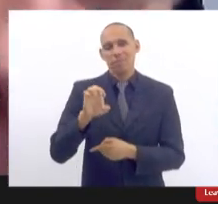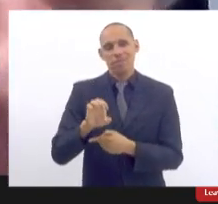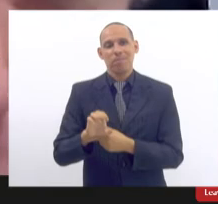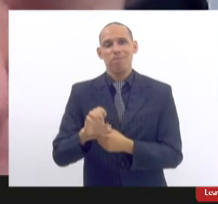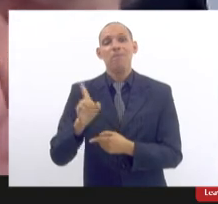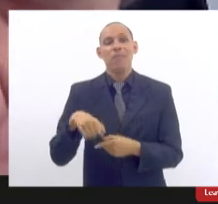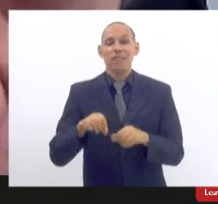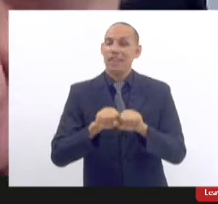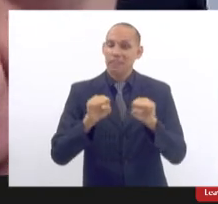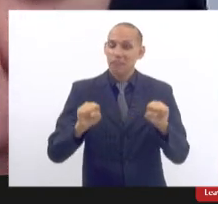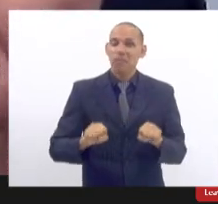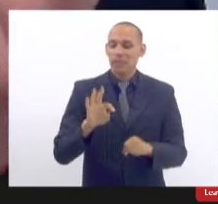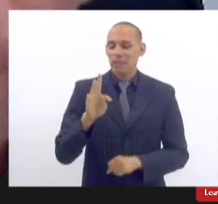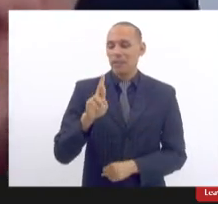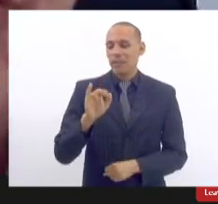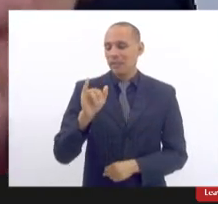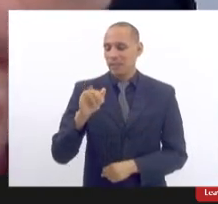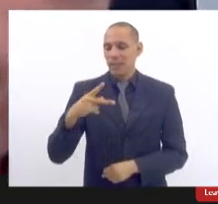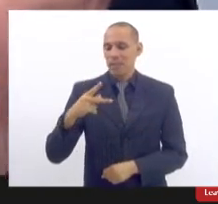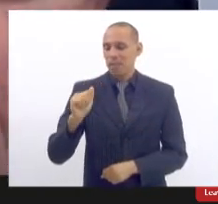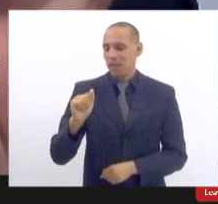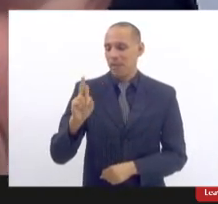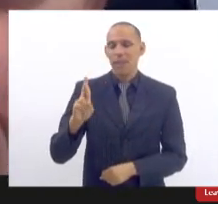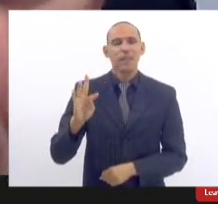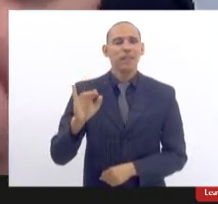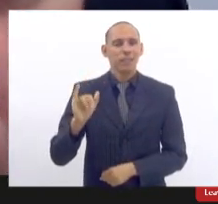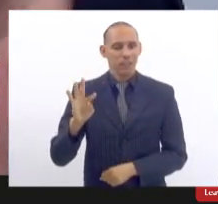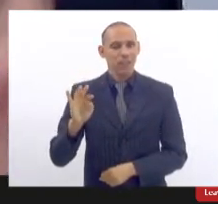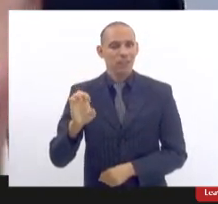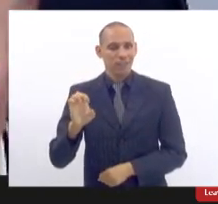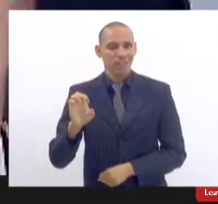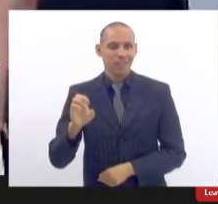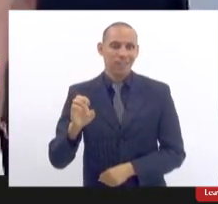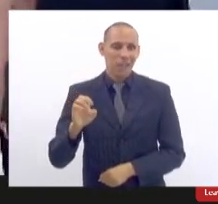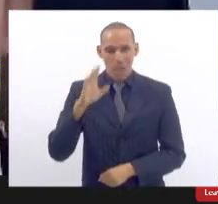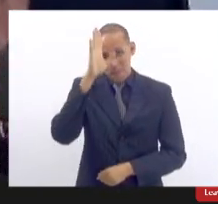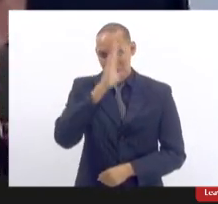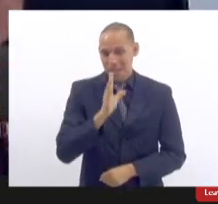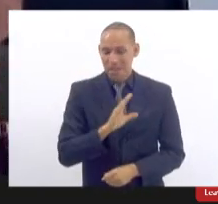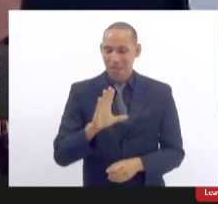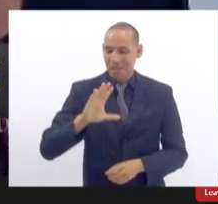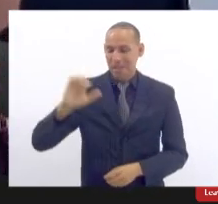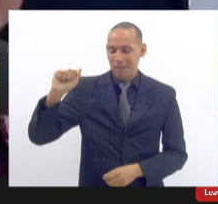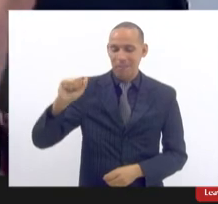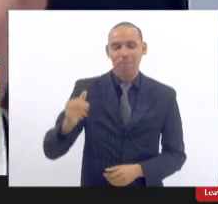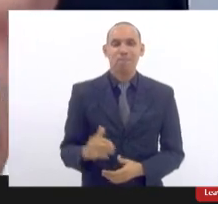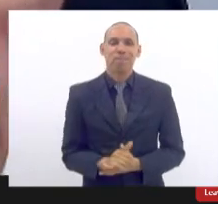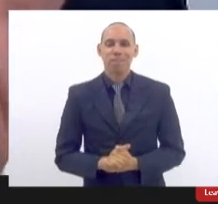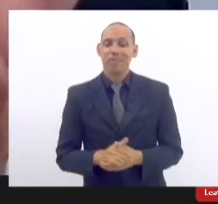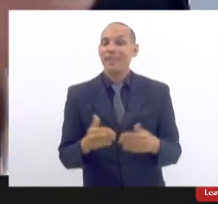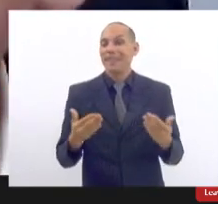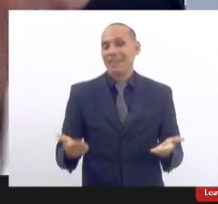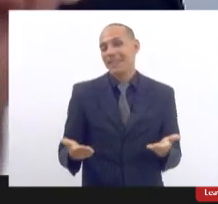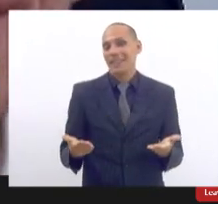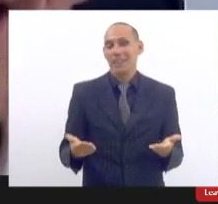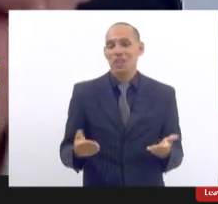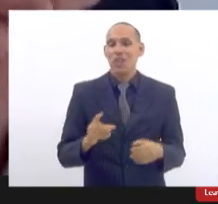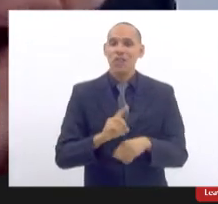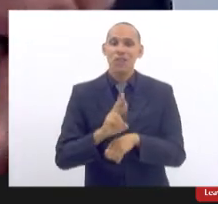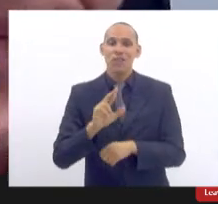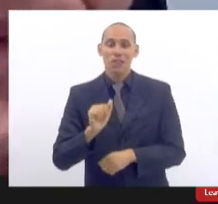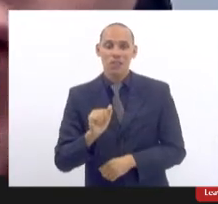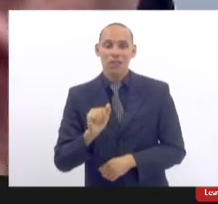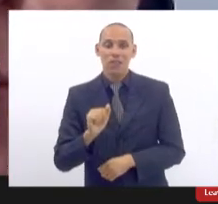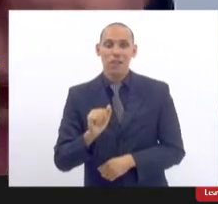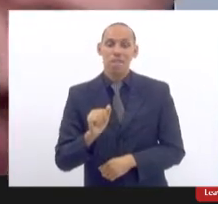sistema tripartite aliás o Brasil é campeão nisso então doutora Helena essa lei não fala de